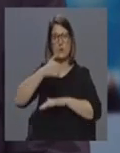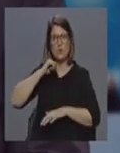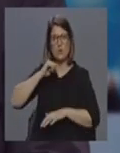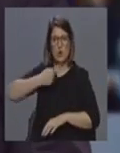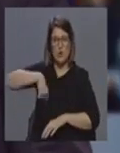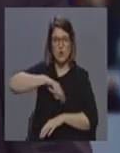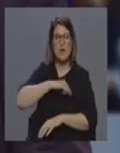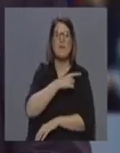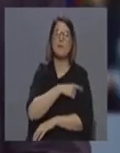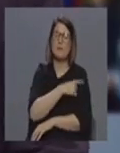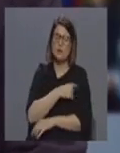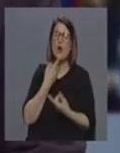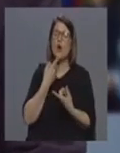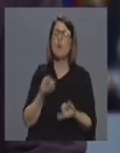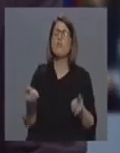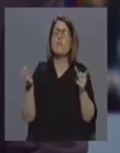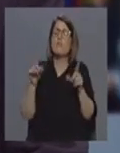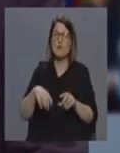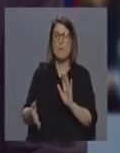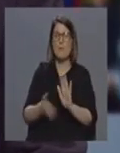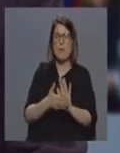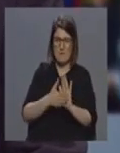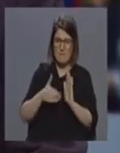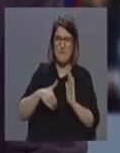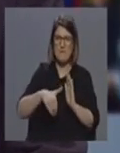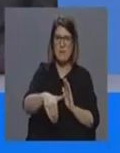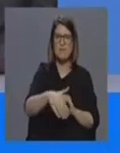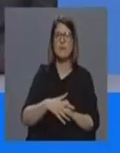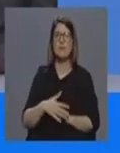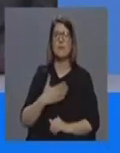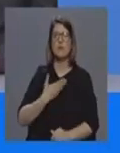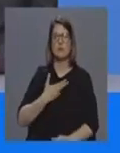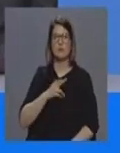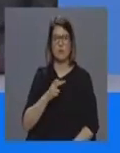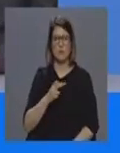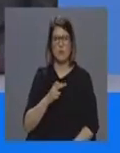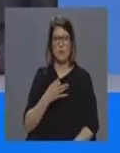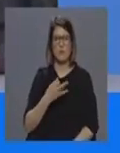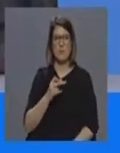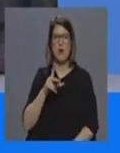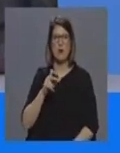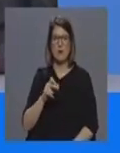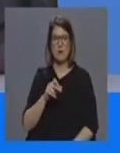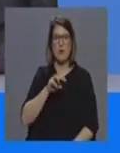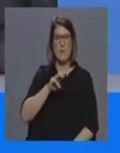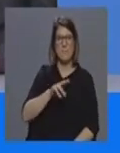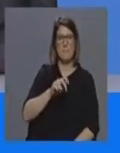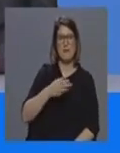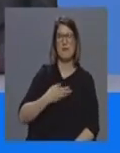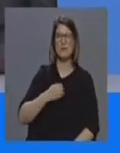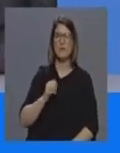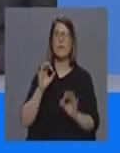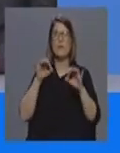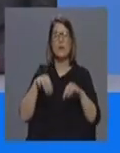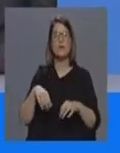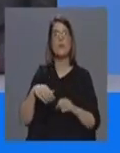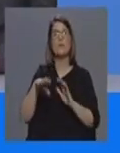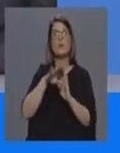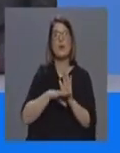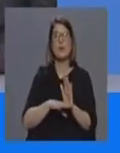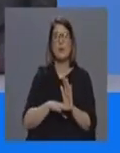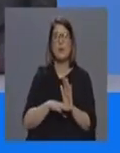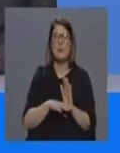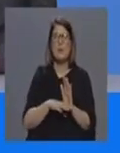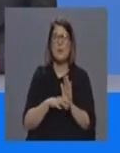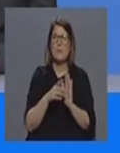mais uma vez vão dar as suas provas doutora Paula Mendes já que vamos encerrar este programa gostava de colocar mais um